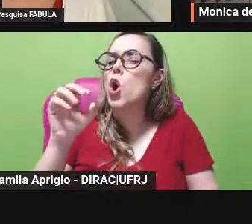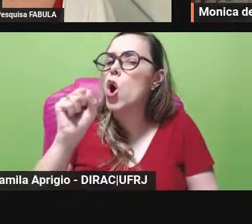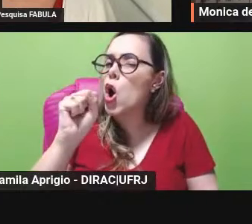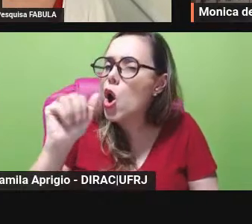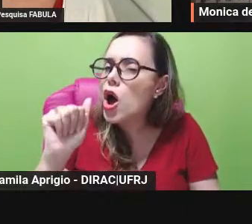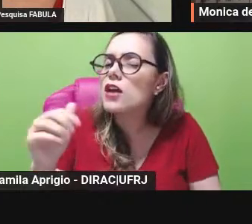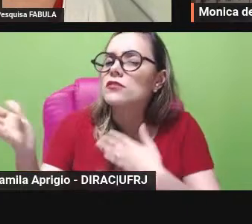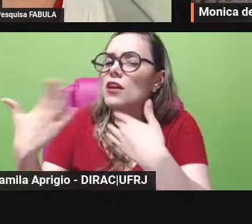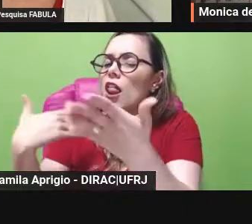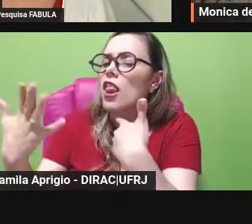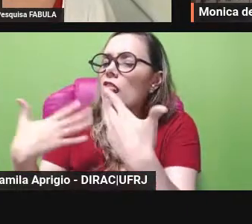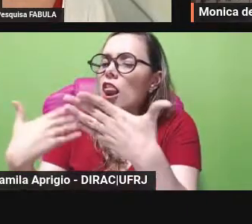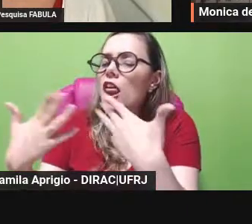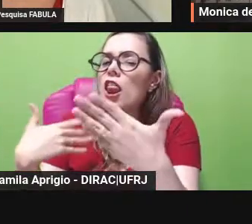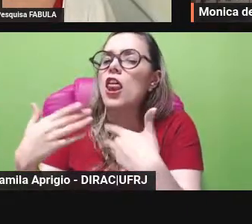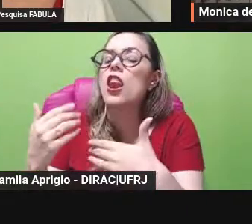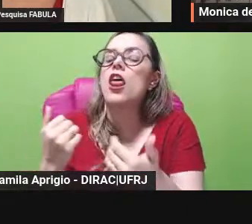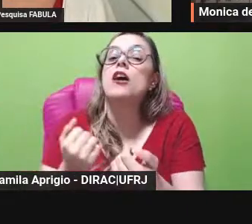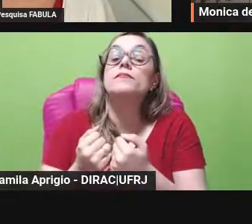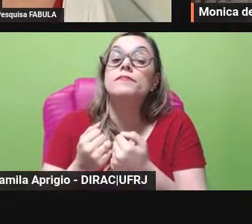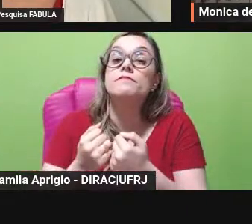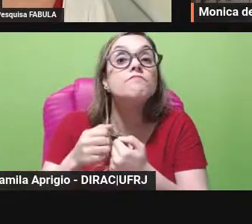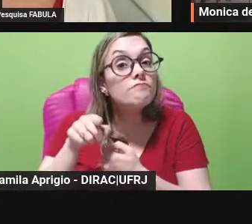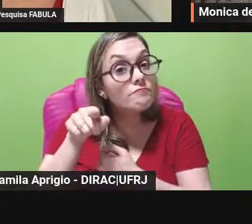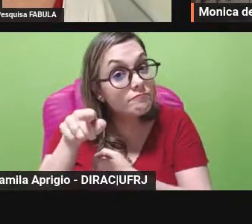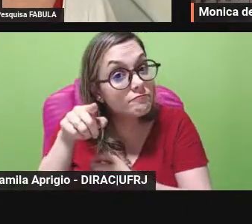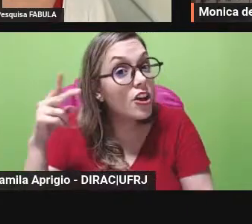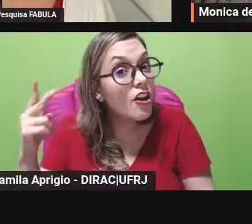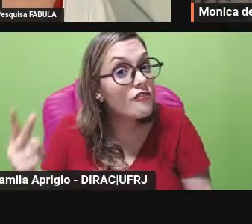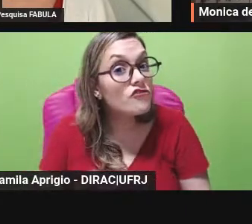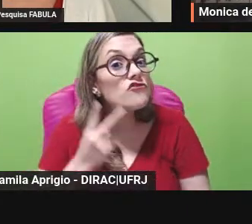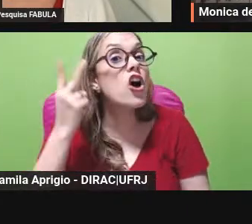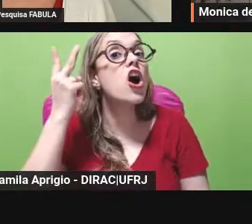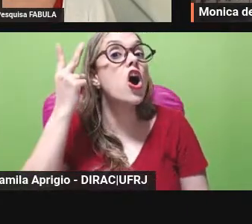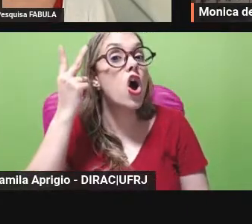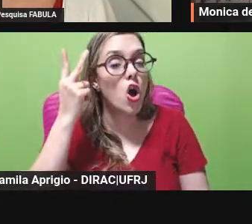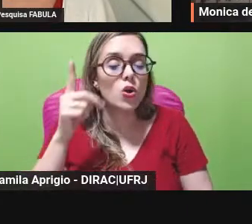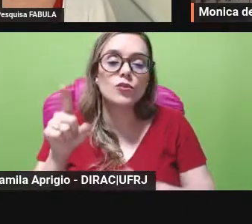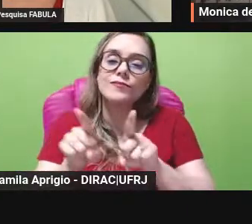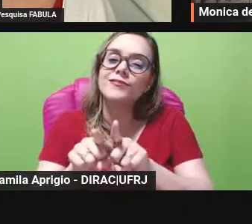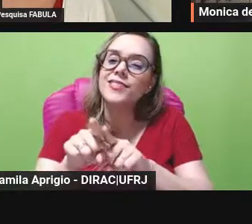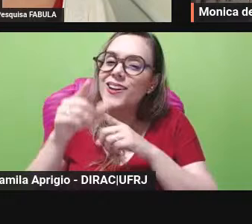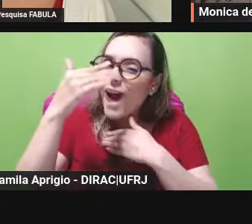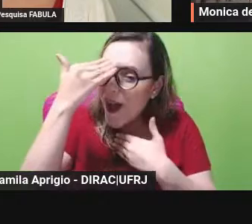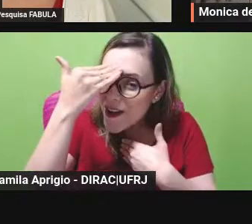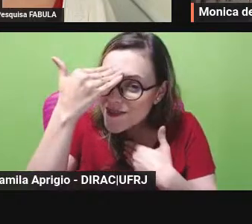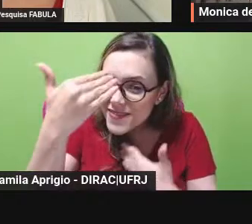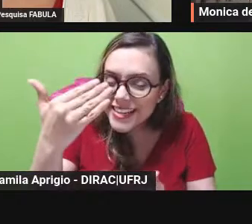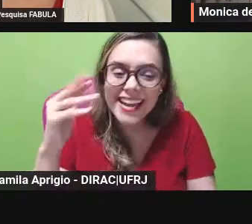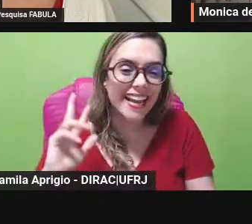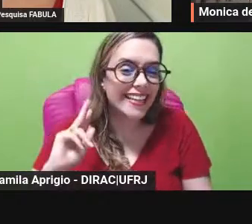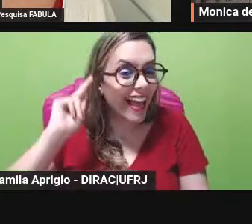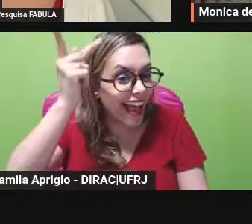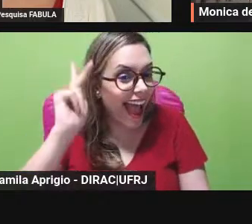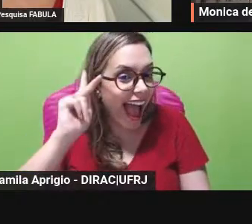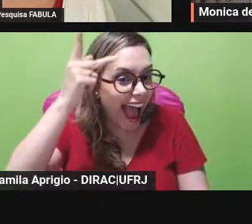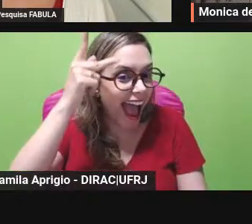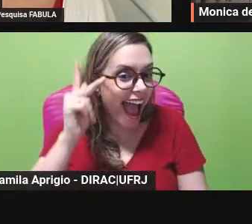bastante enriquecedor agradeço demais a professora Kátia e a companhia dessas